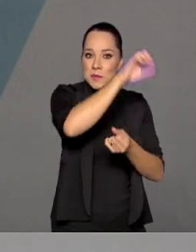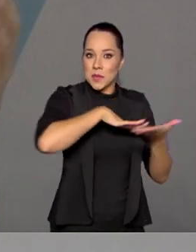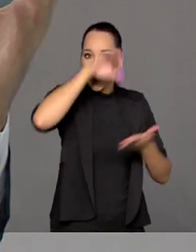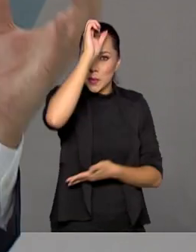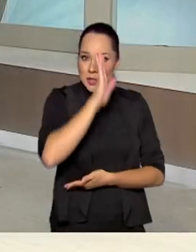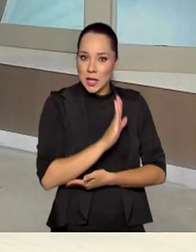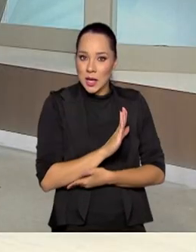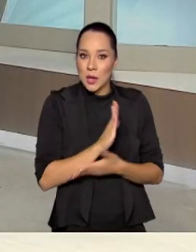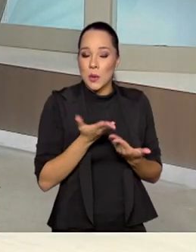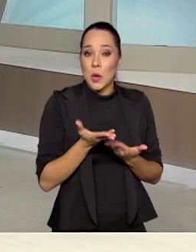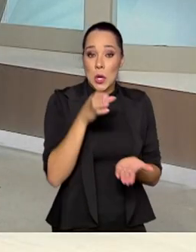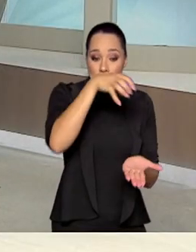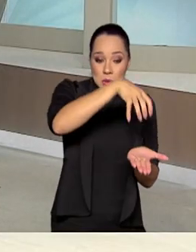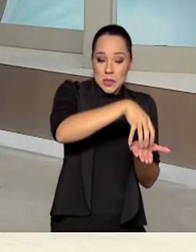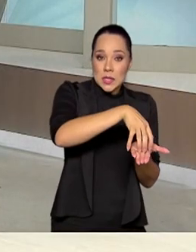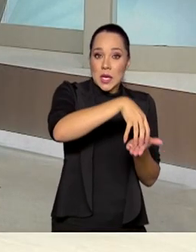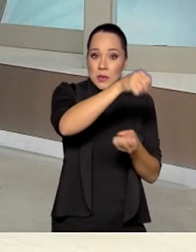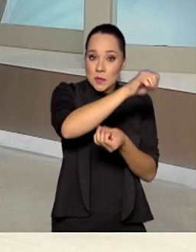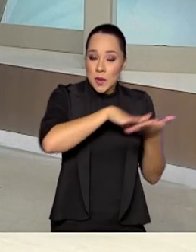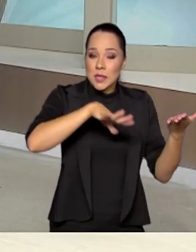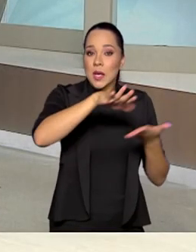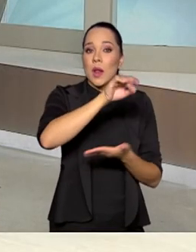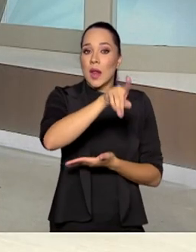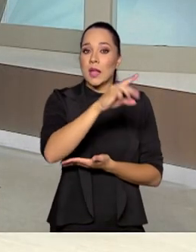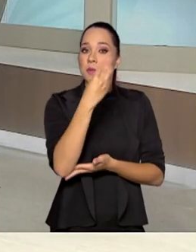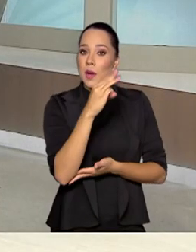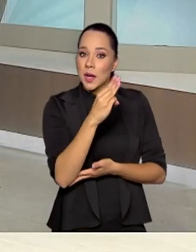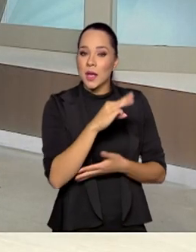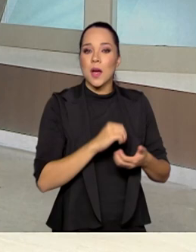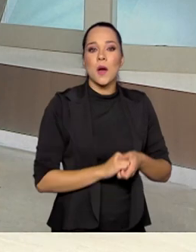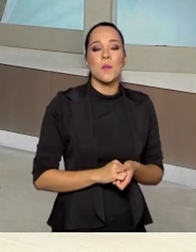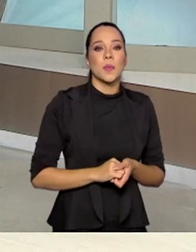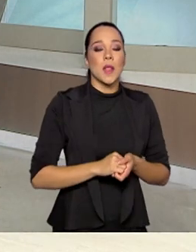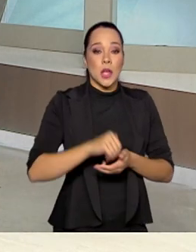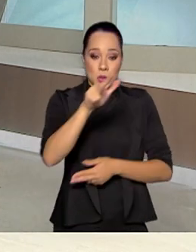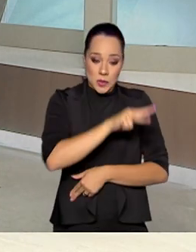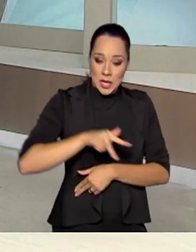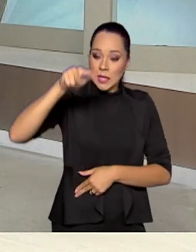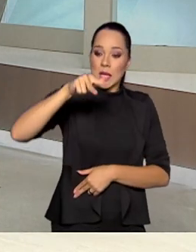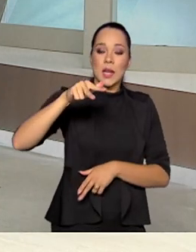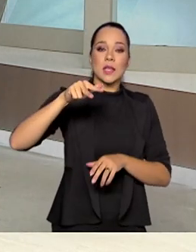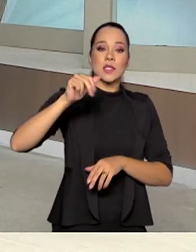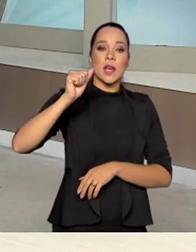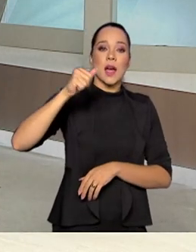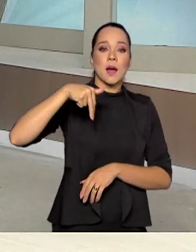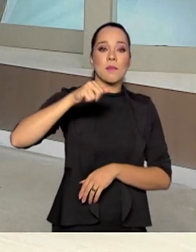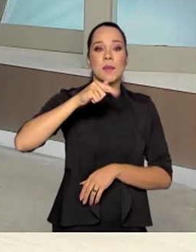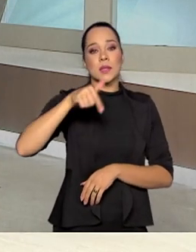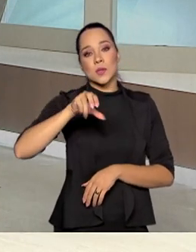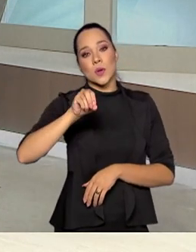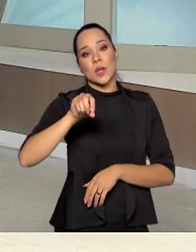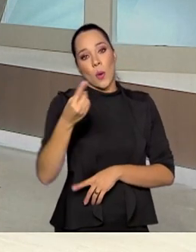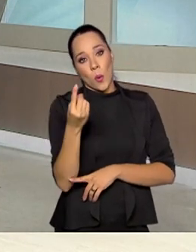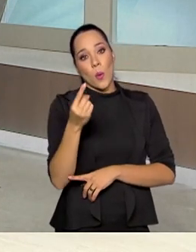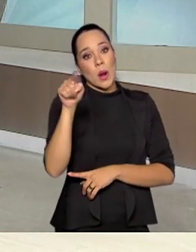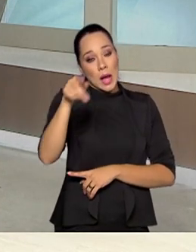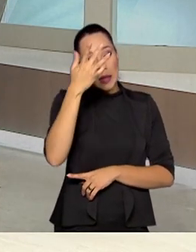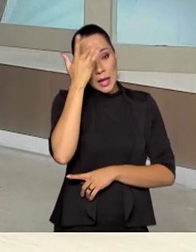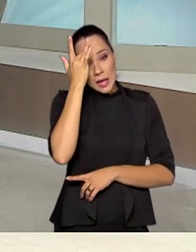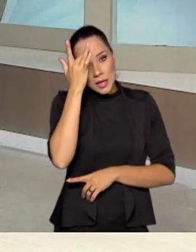Brasileiro, do Centro Espacial de Alcântara, do satélite Amazônia 1, que vai ser lançado da Índia? Como é que o senhor vê,